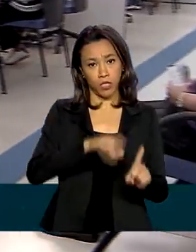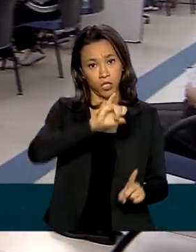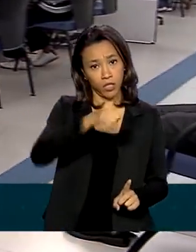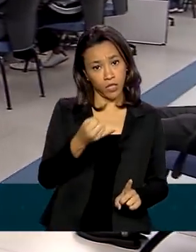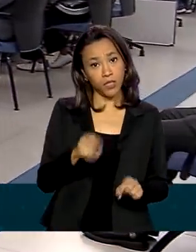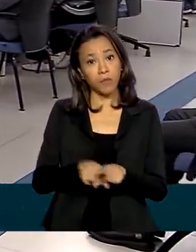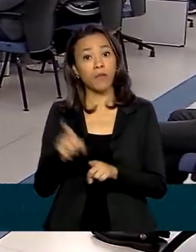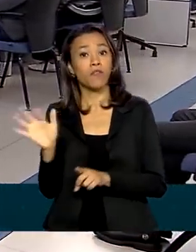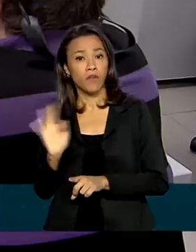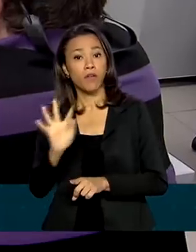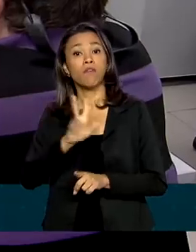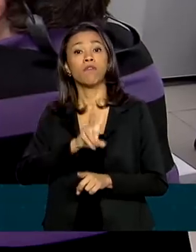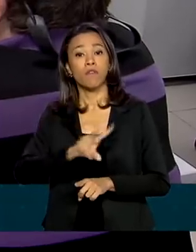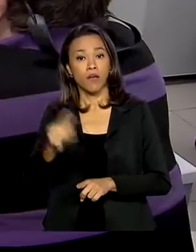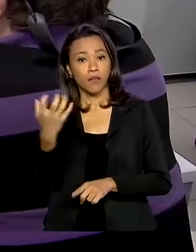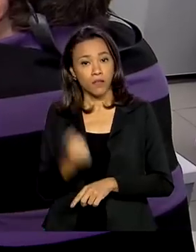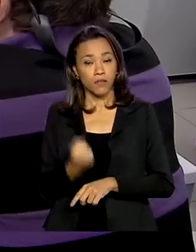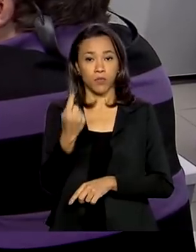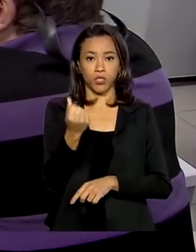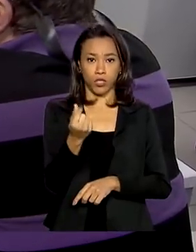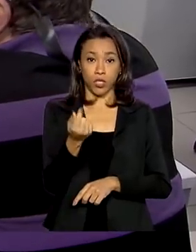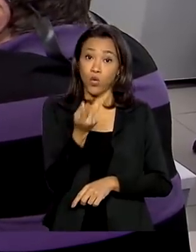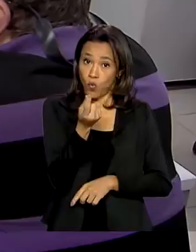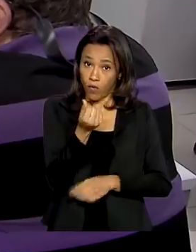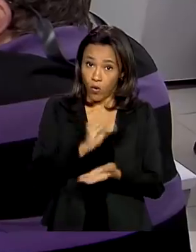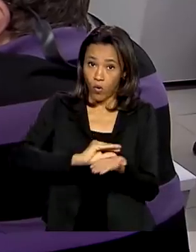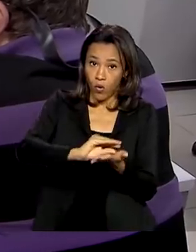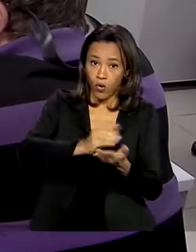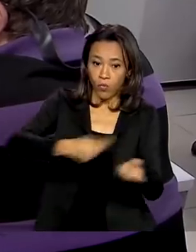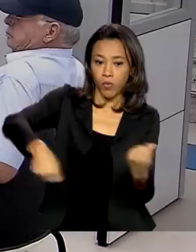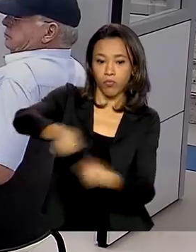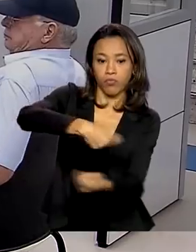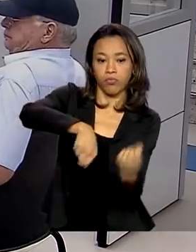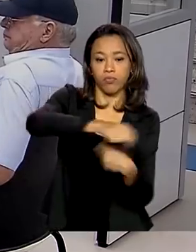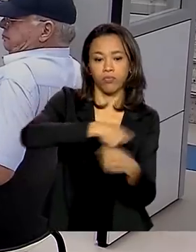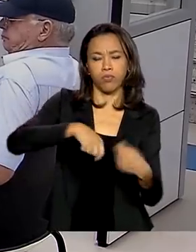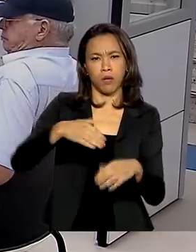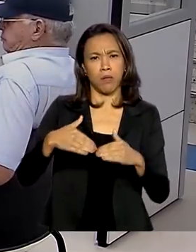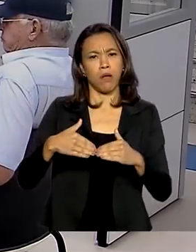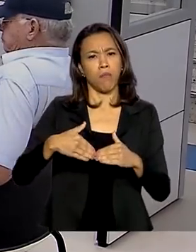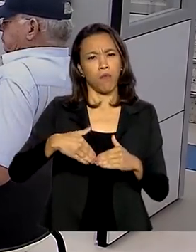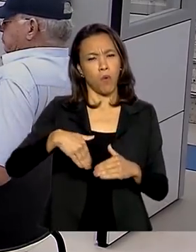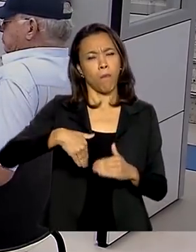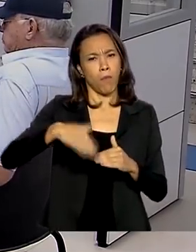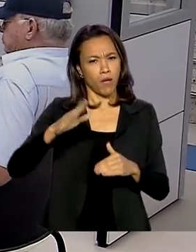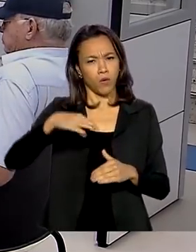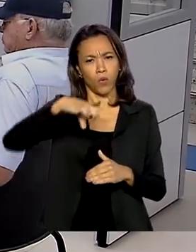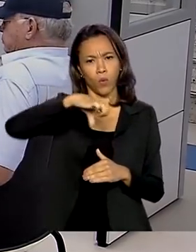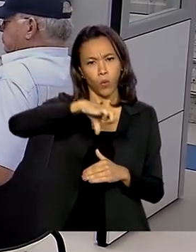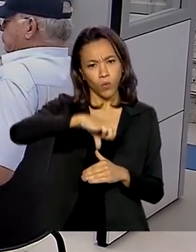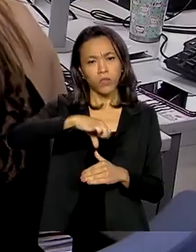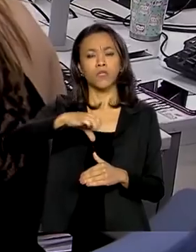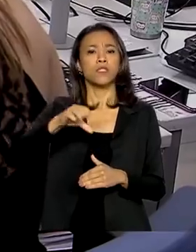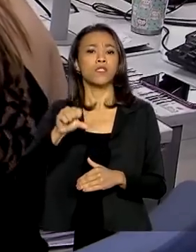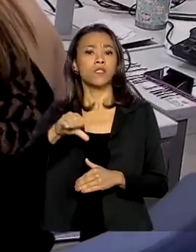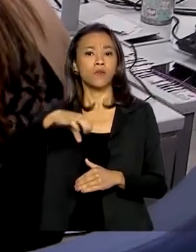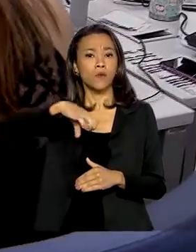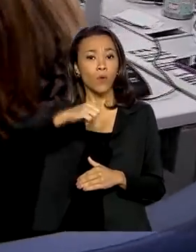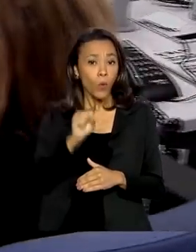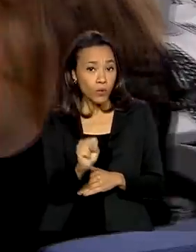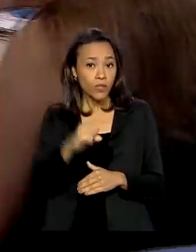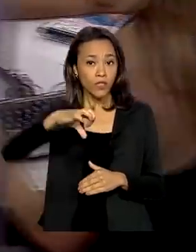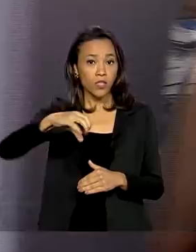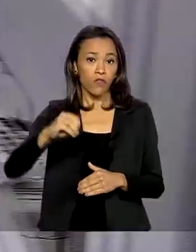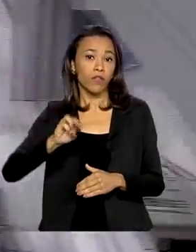receber os recursos. O valor injetado na economia deve ultrapassar 890 milhões de reais. Os valores